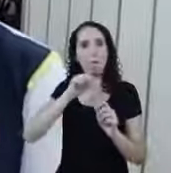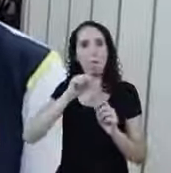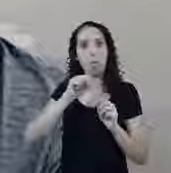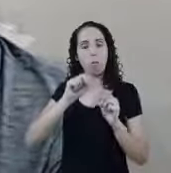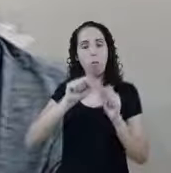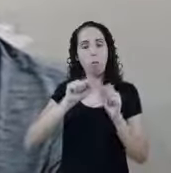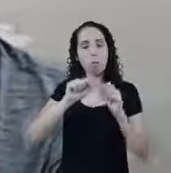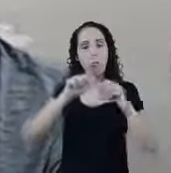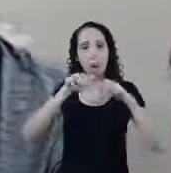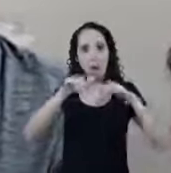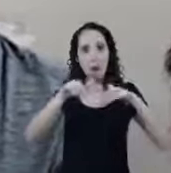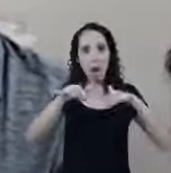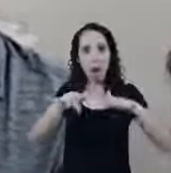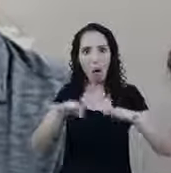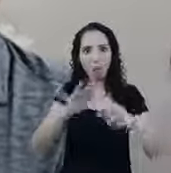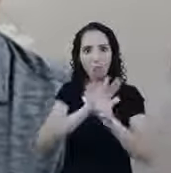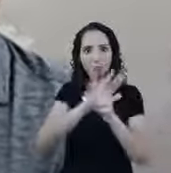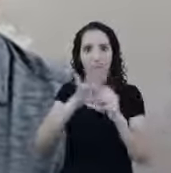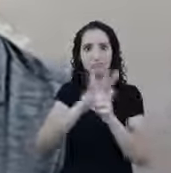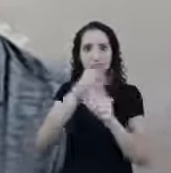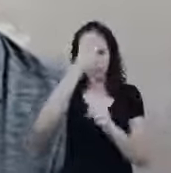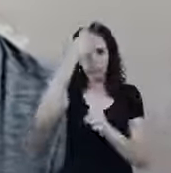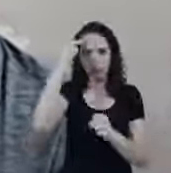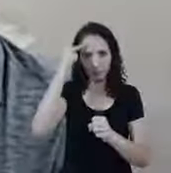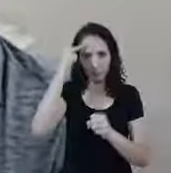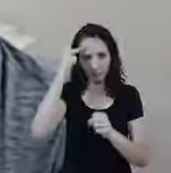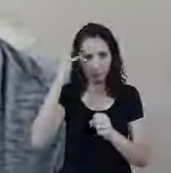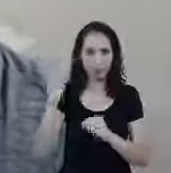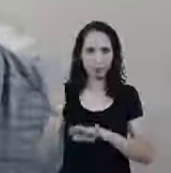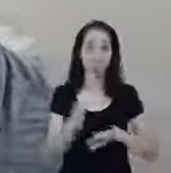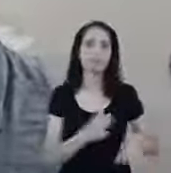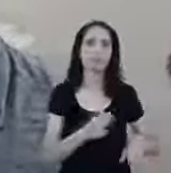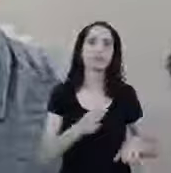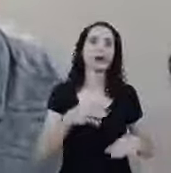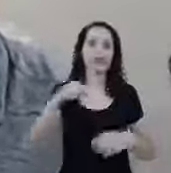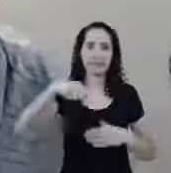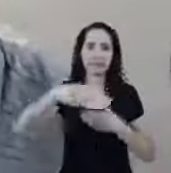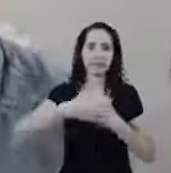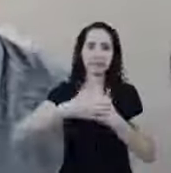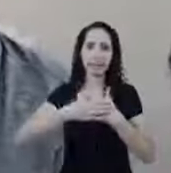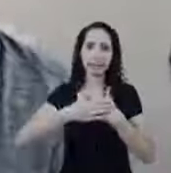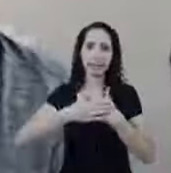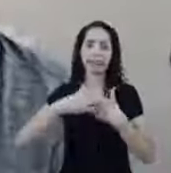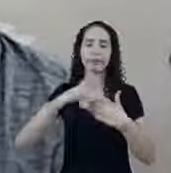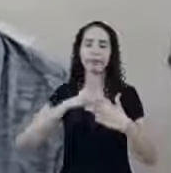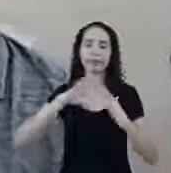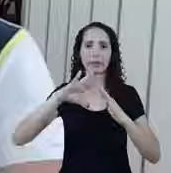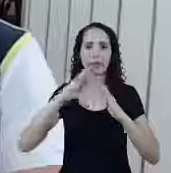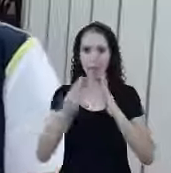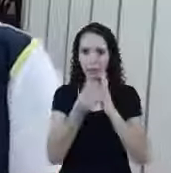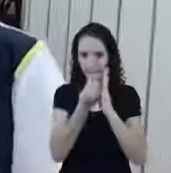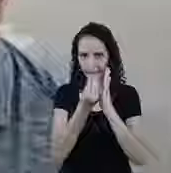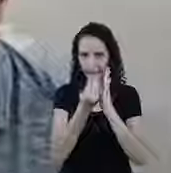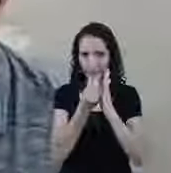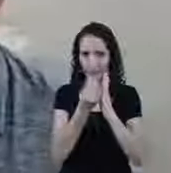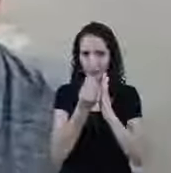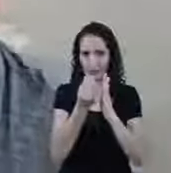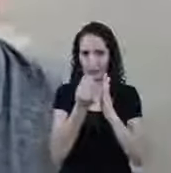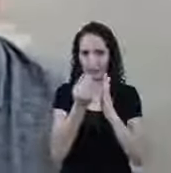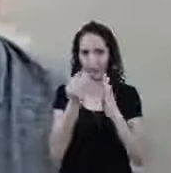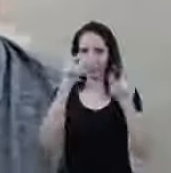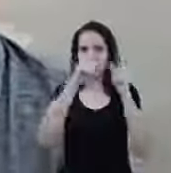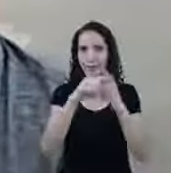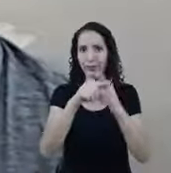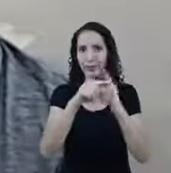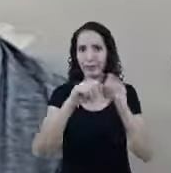ia falar? Não Inclusive aqui em Ribeirão Preto Nós tivemos igrejas autuadas Essa semana já Que não fazem parte Que não fazem parte Do Conselho de